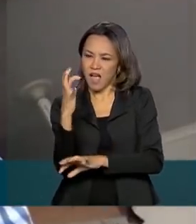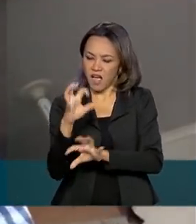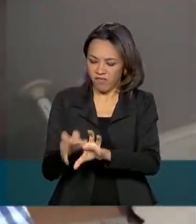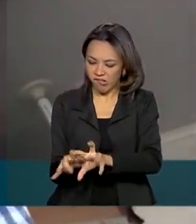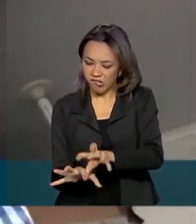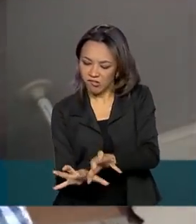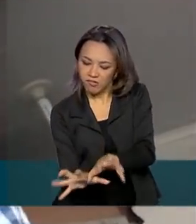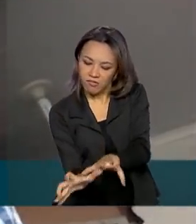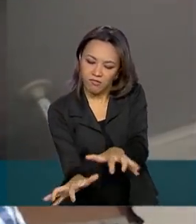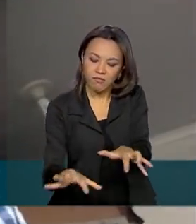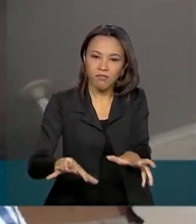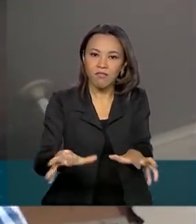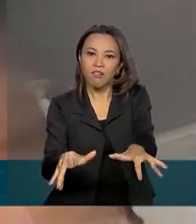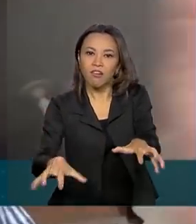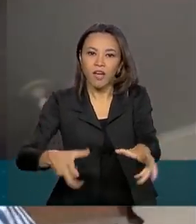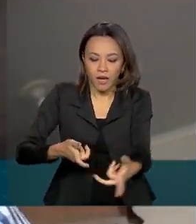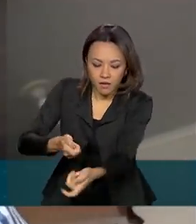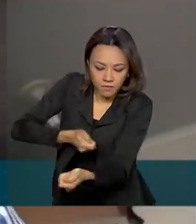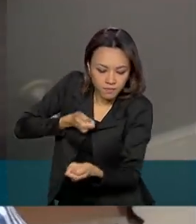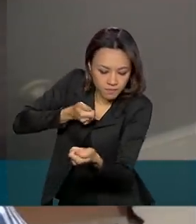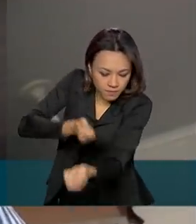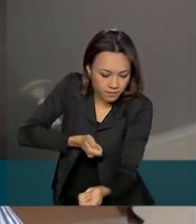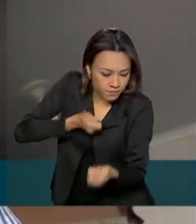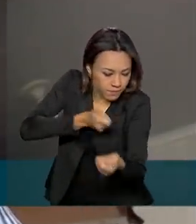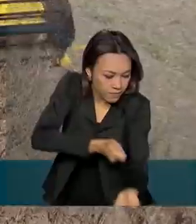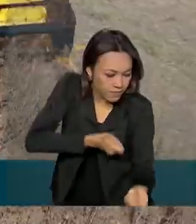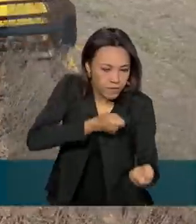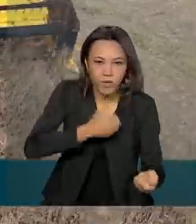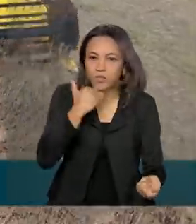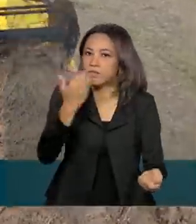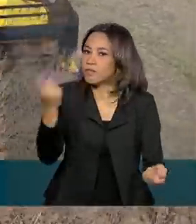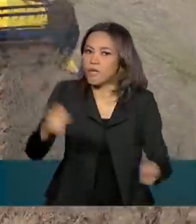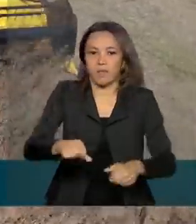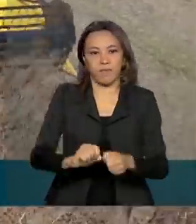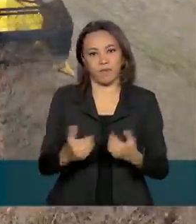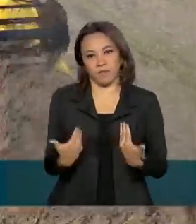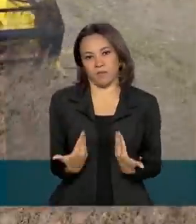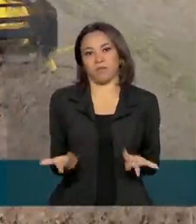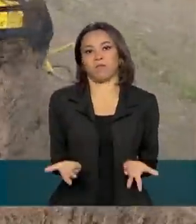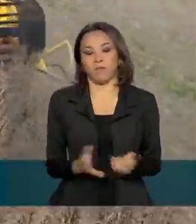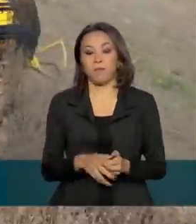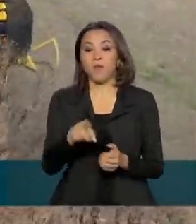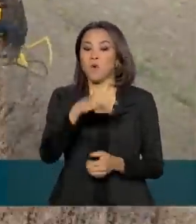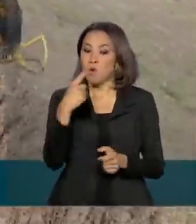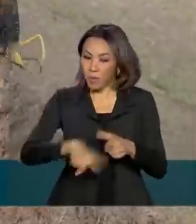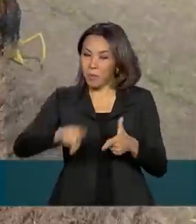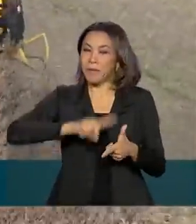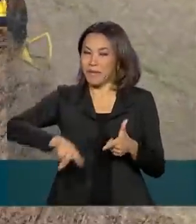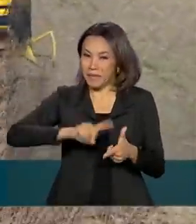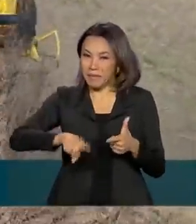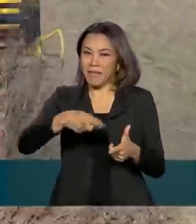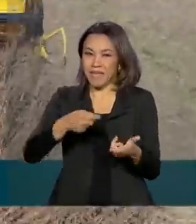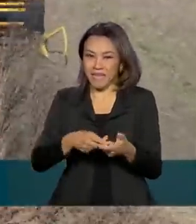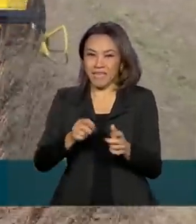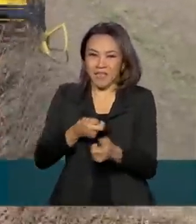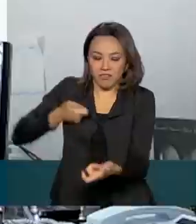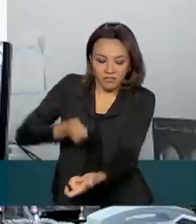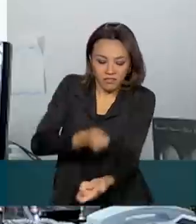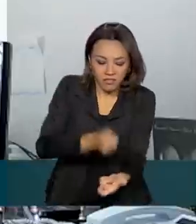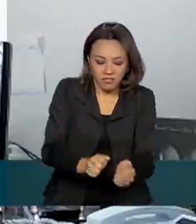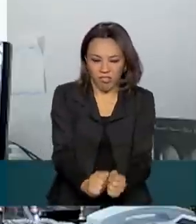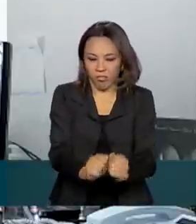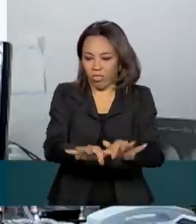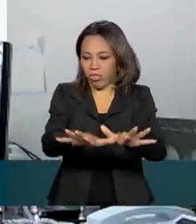capina, entendeu? Capinando. Hoje não tem essa possibilidade. O problema é que os herbicidas contaminam o meio ambiente.